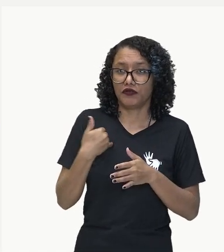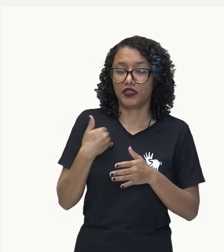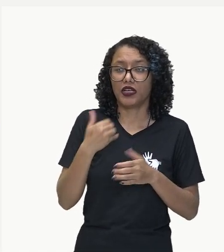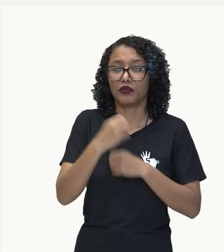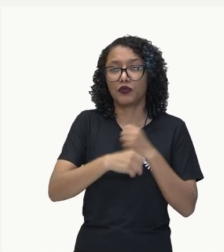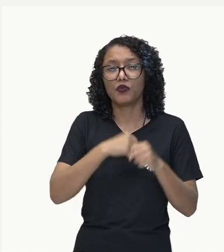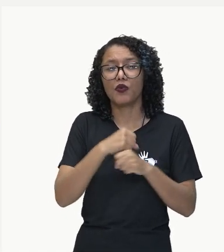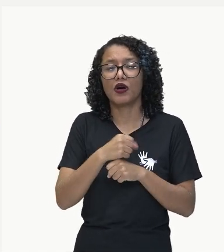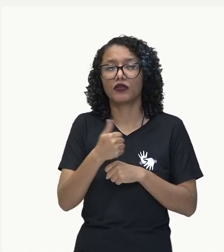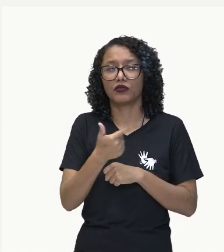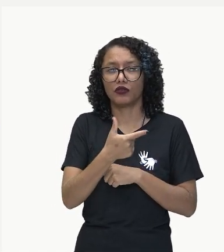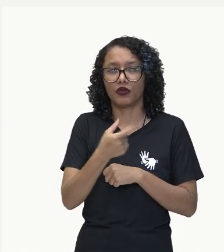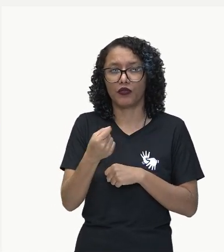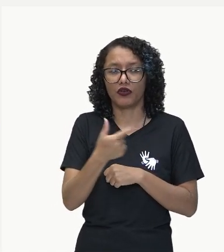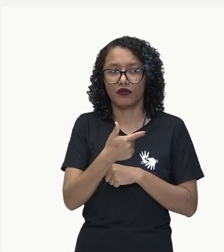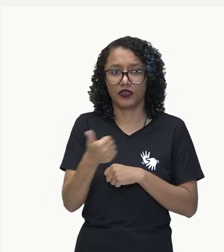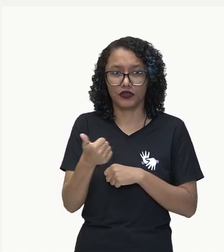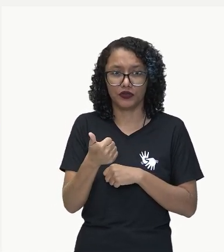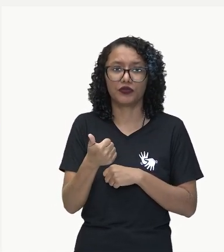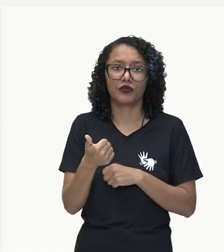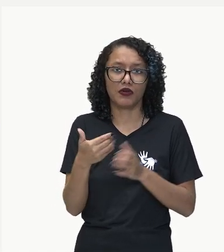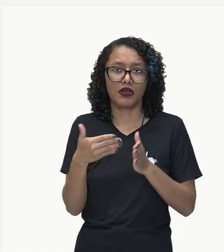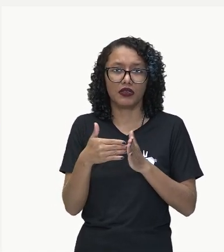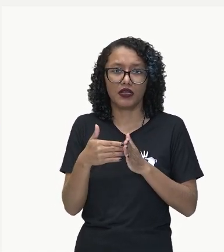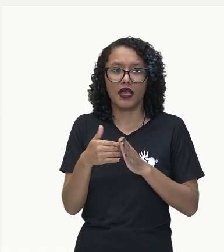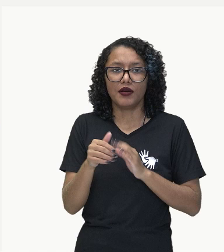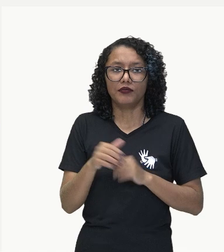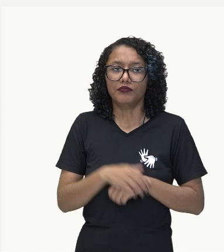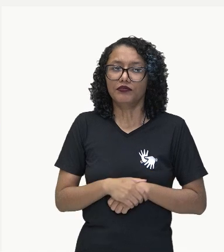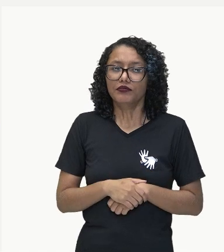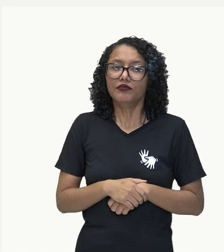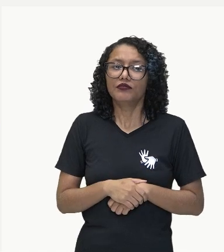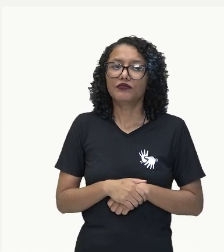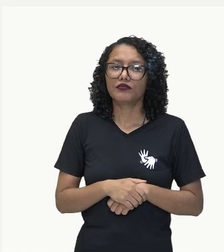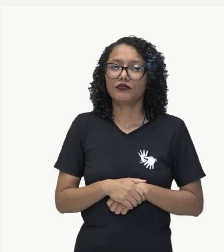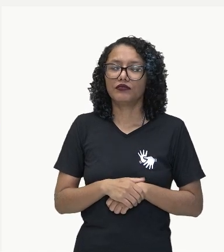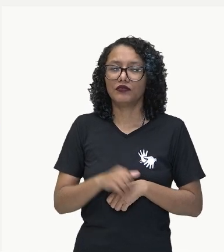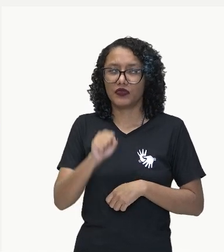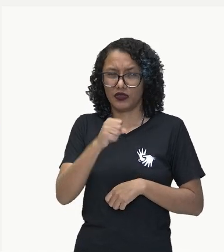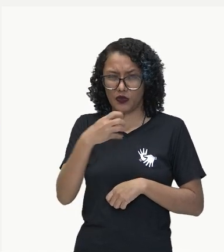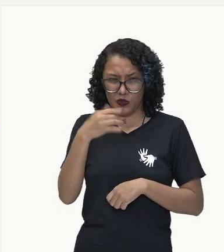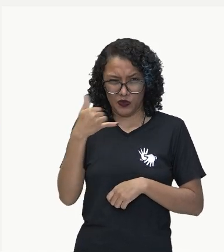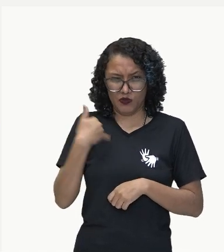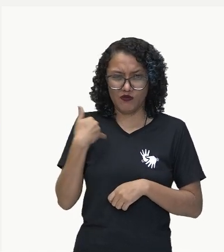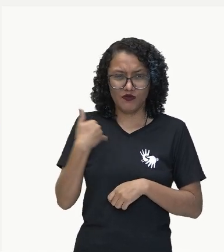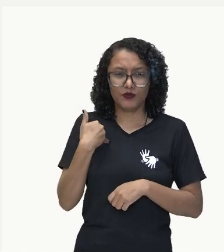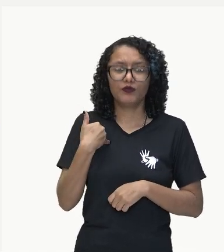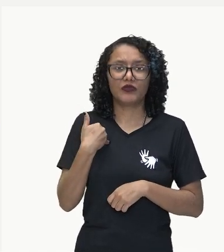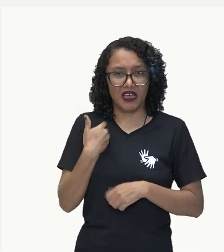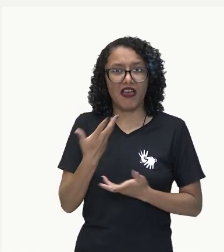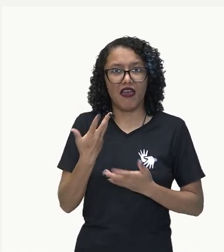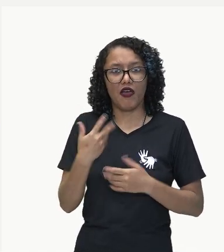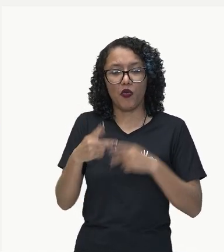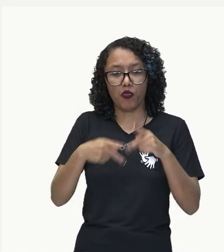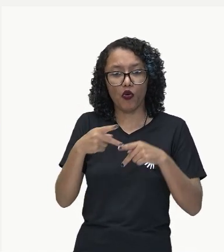de 84,78 anos. Então, é uma população que vive muito. Isso fez com que o governo japonês